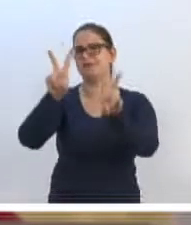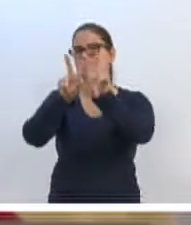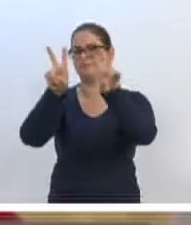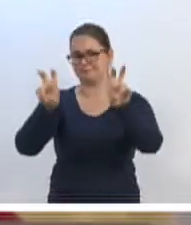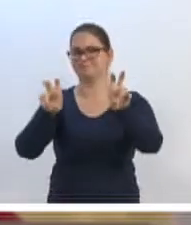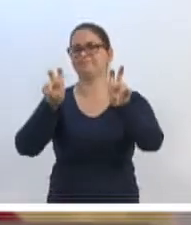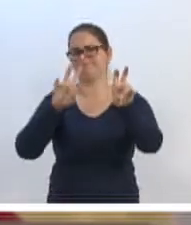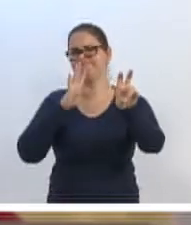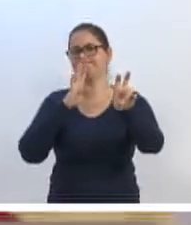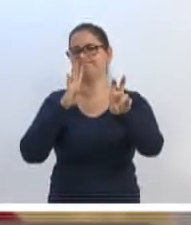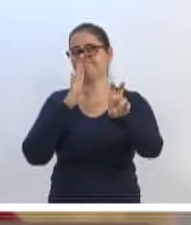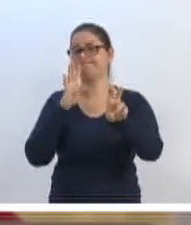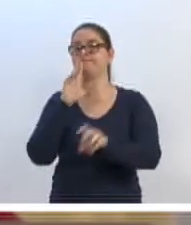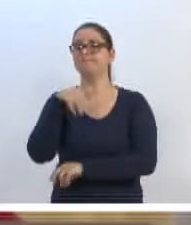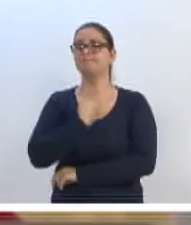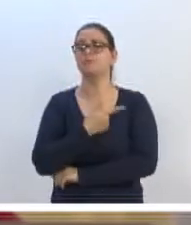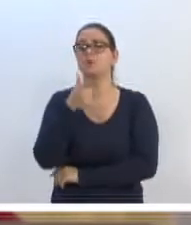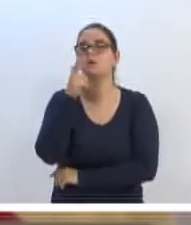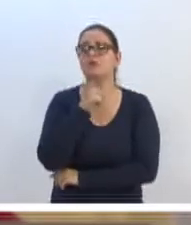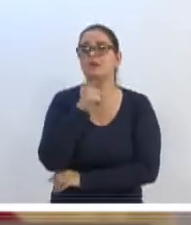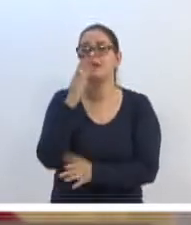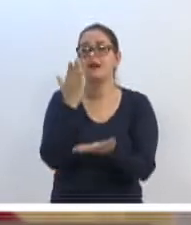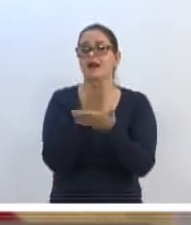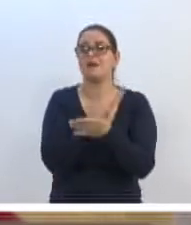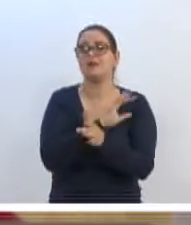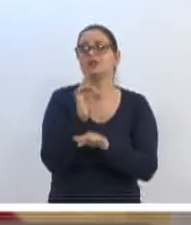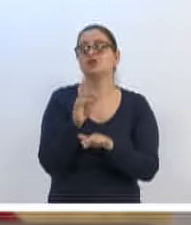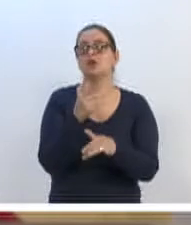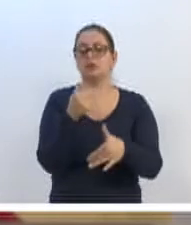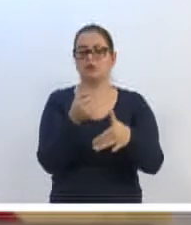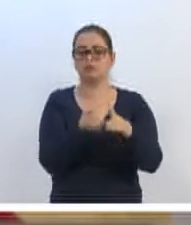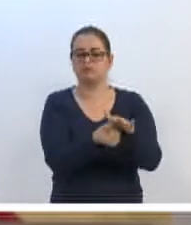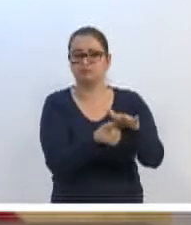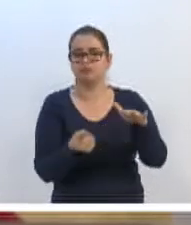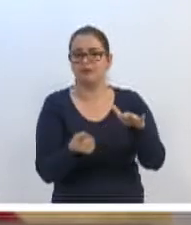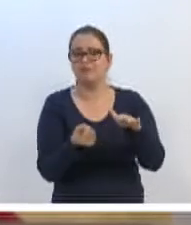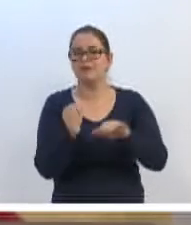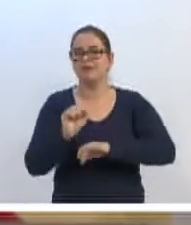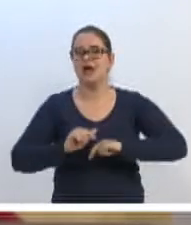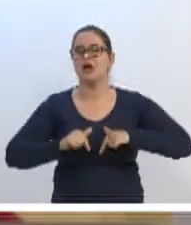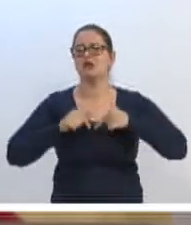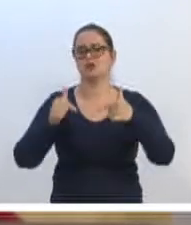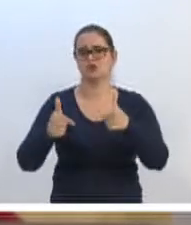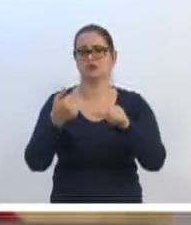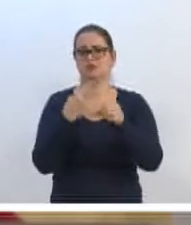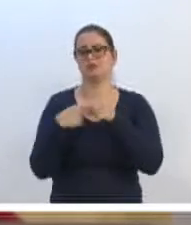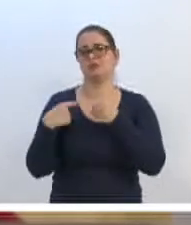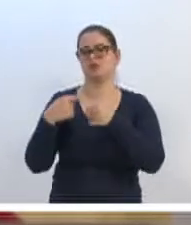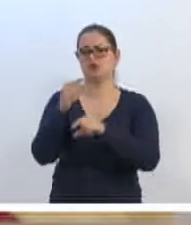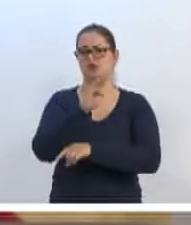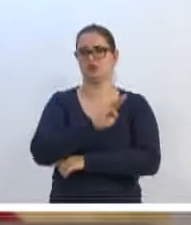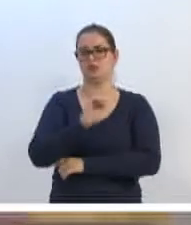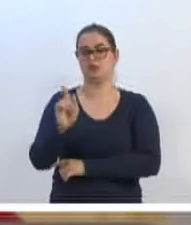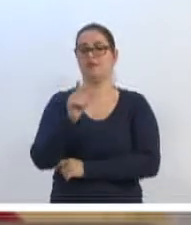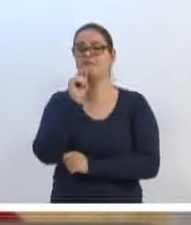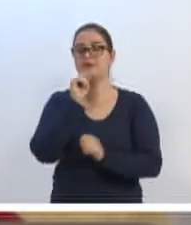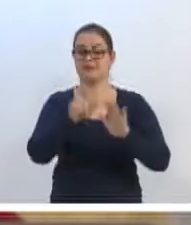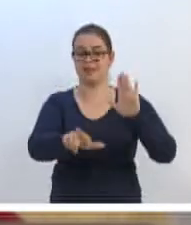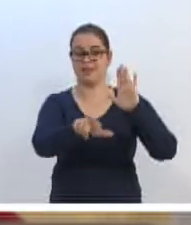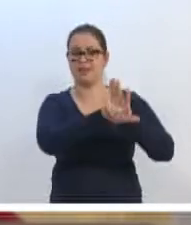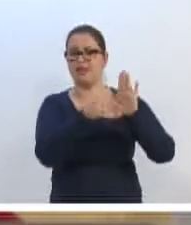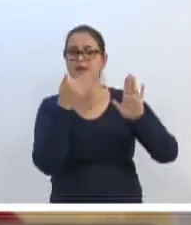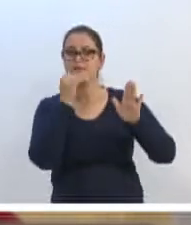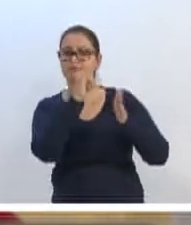tema, para que a gente possa tirar do papel mais ações para a cidade de Blumenau. Fizemos o encaminhamento de legislação, ela